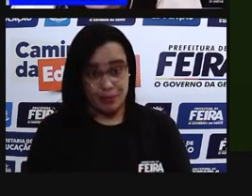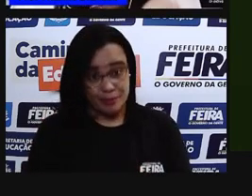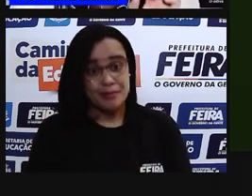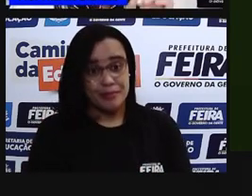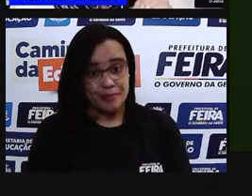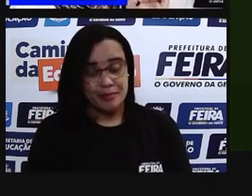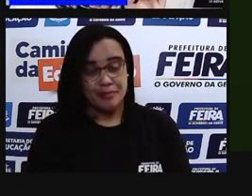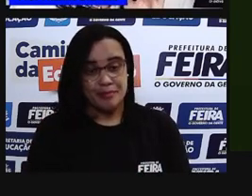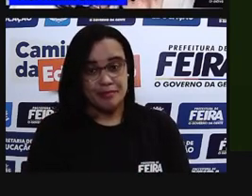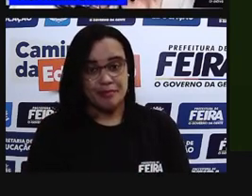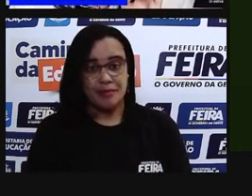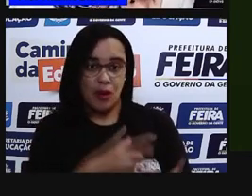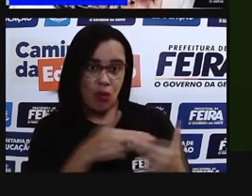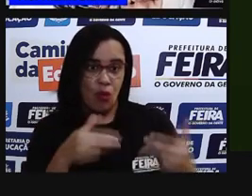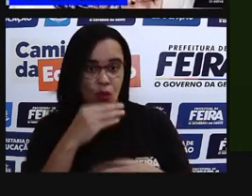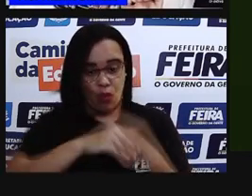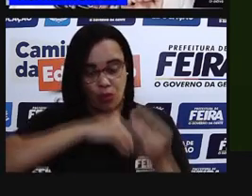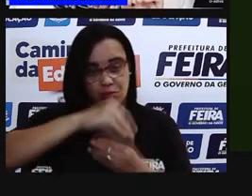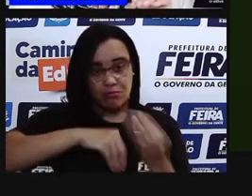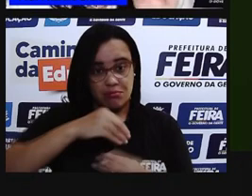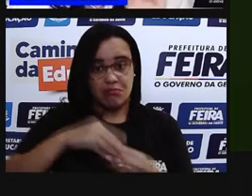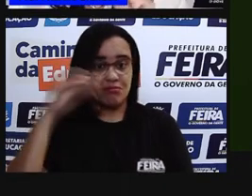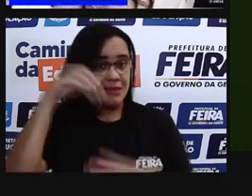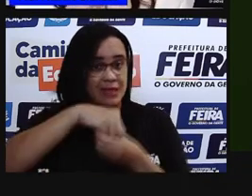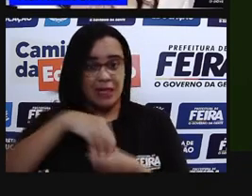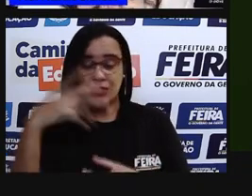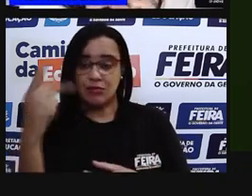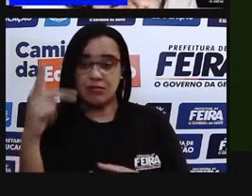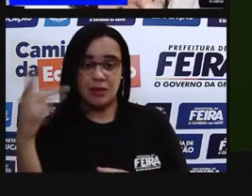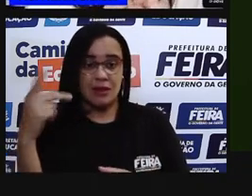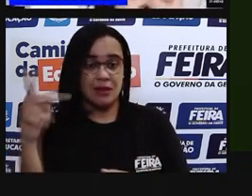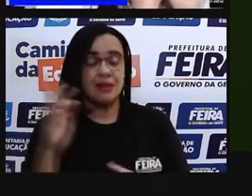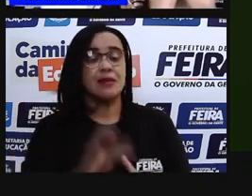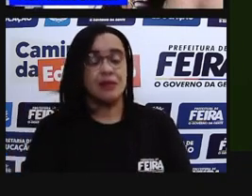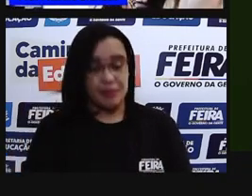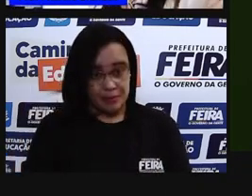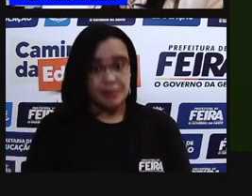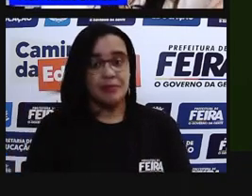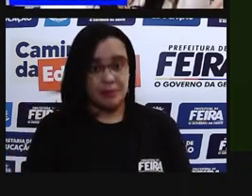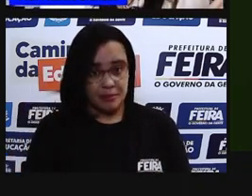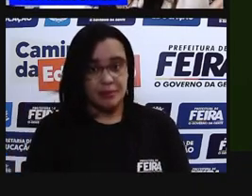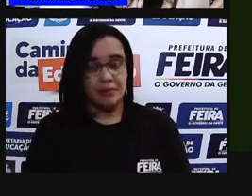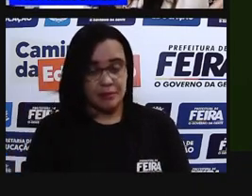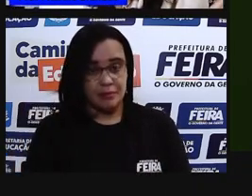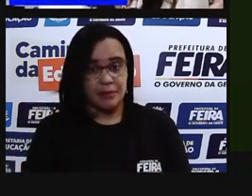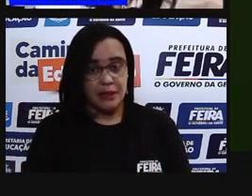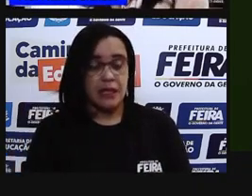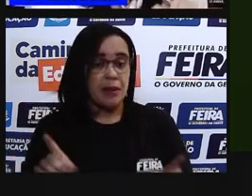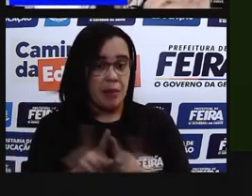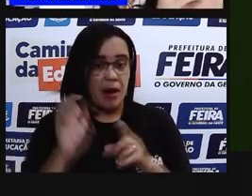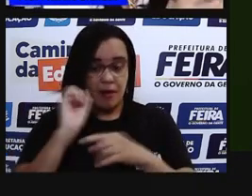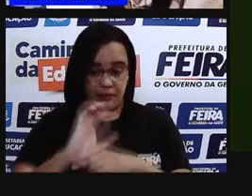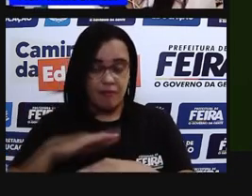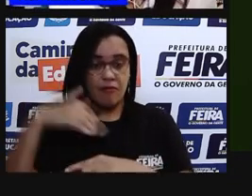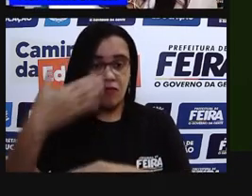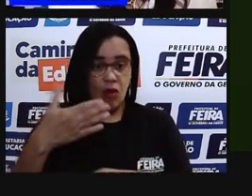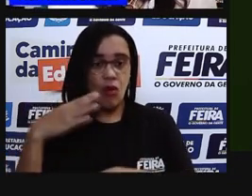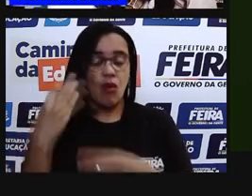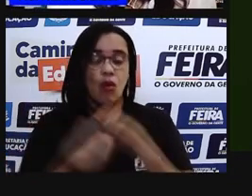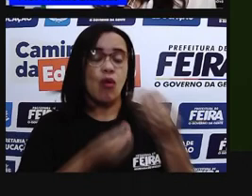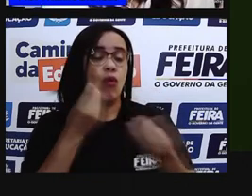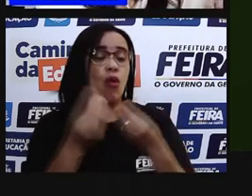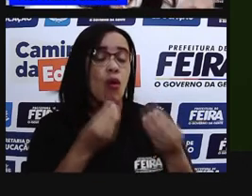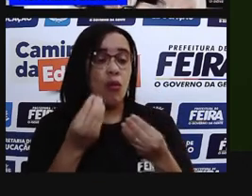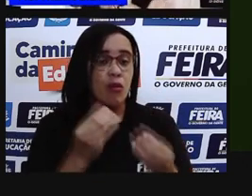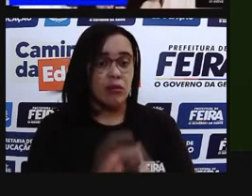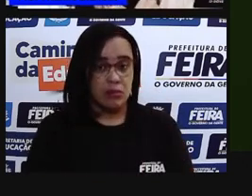substância produzida no complexo de Golgi. E aí, o complexo de Golgi, pra botar pra fora, pra exportar, ele fez